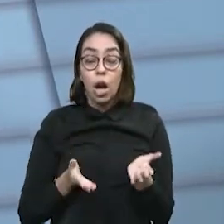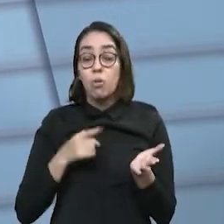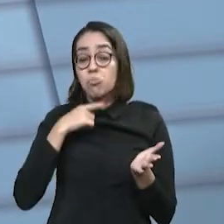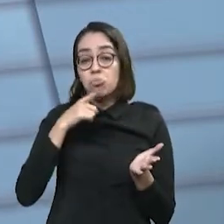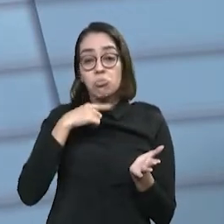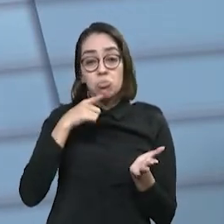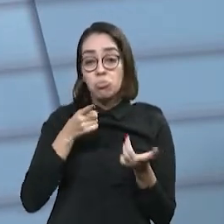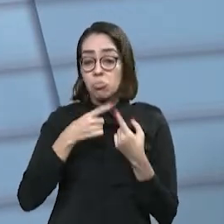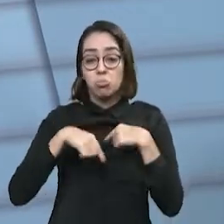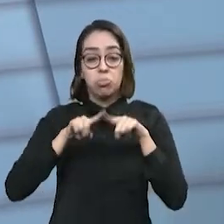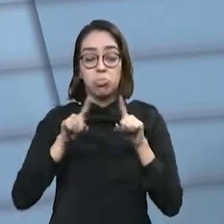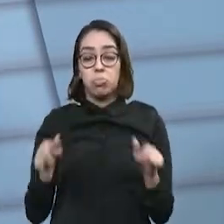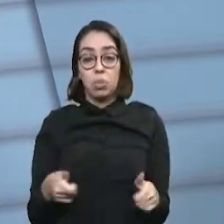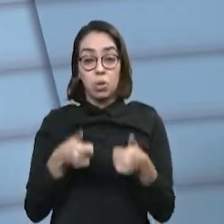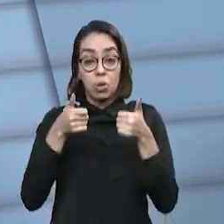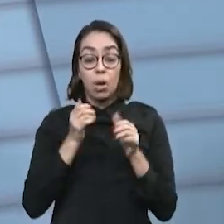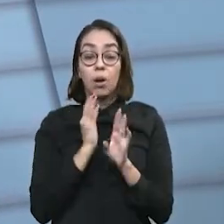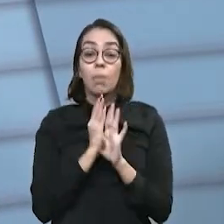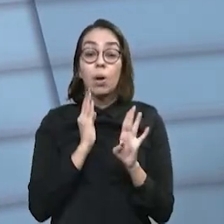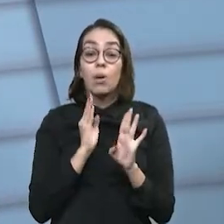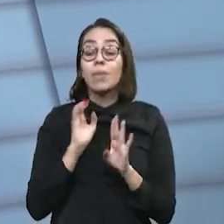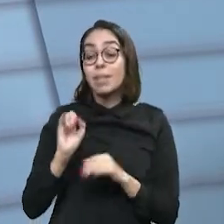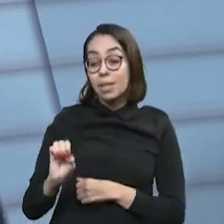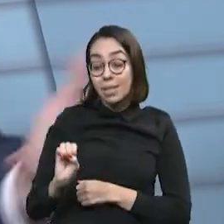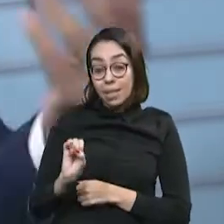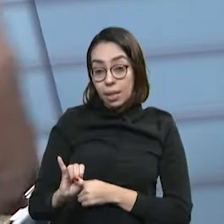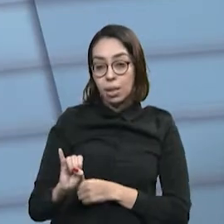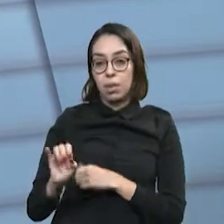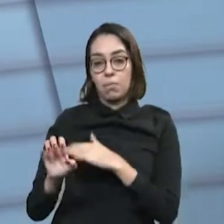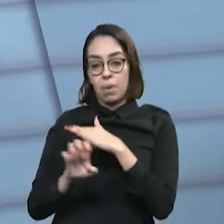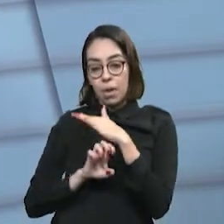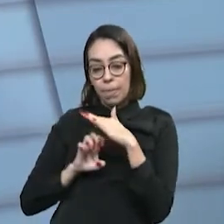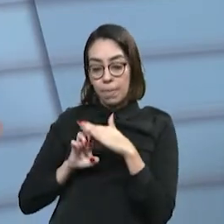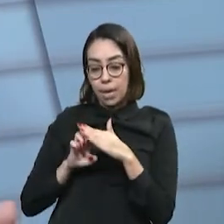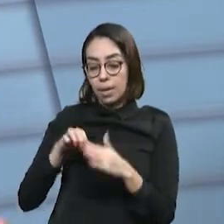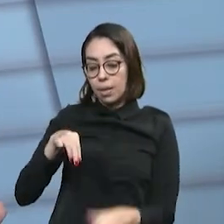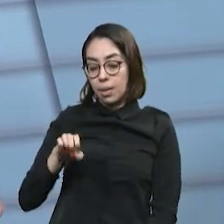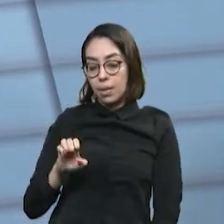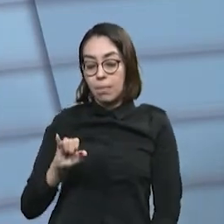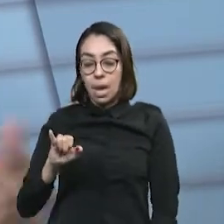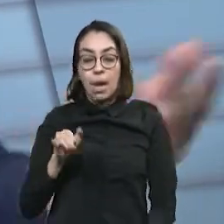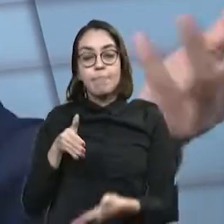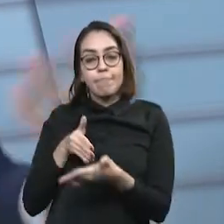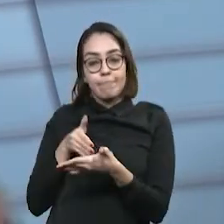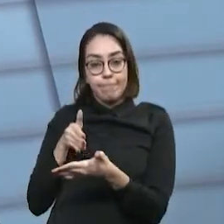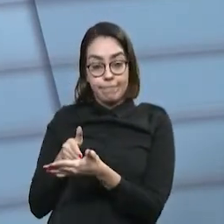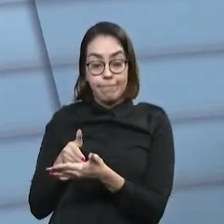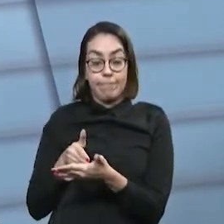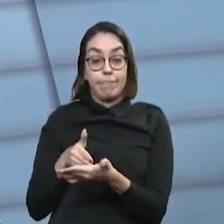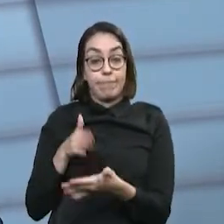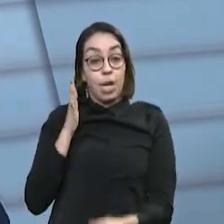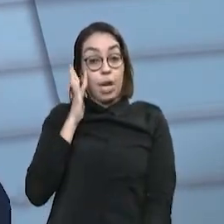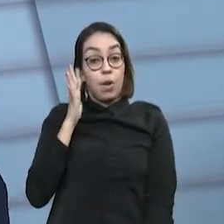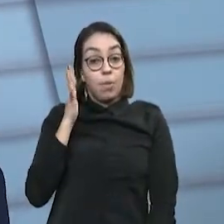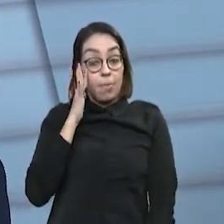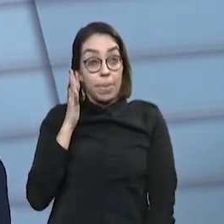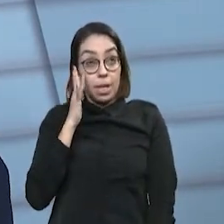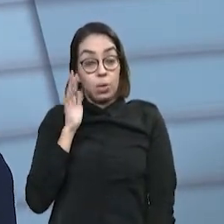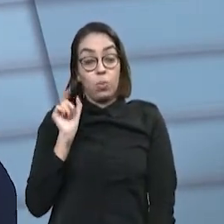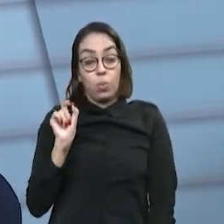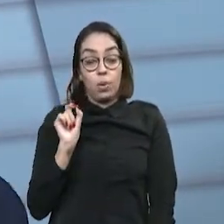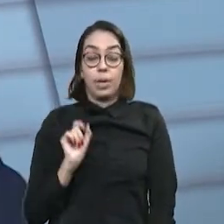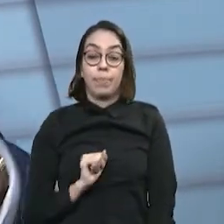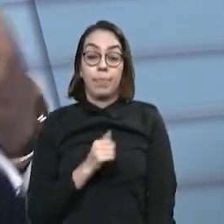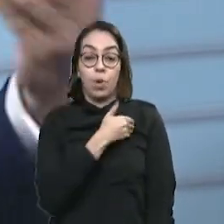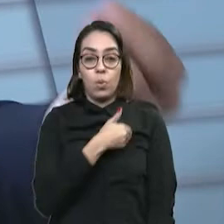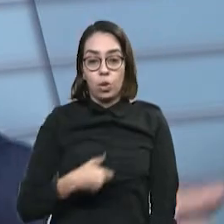que foi a possível emissão de debêntures pelas limitadas. Então, eu penso que o Estado, e se ele lança somente o Refis ou lança